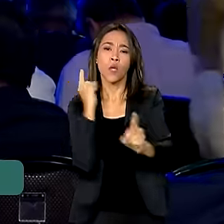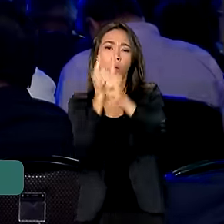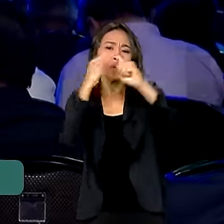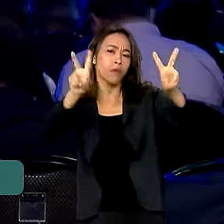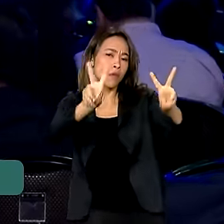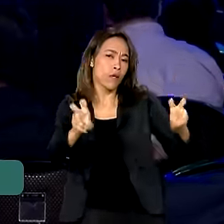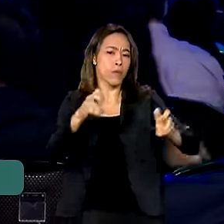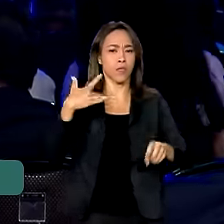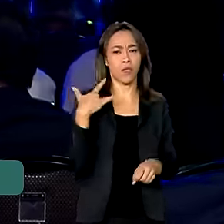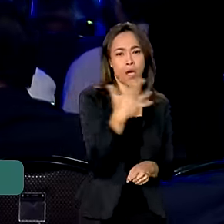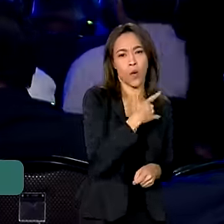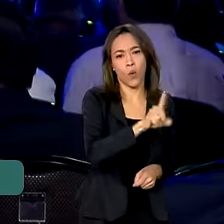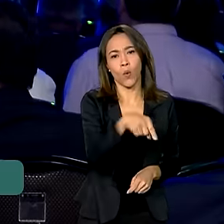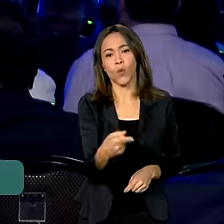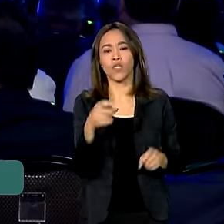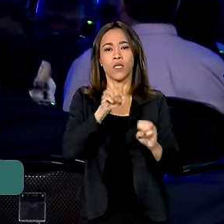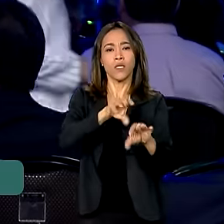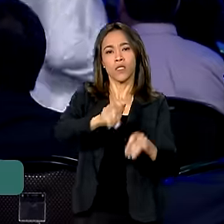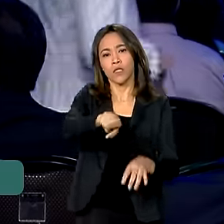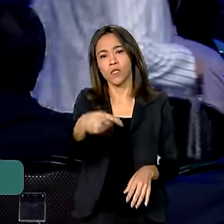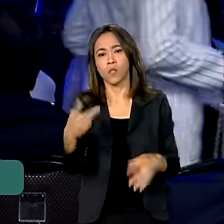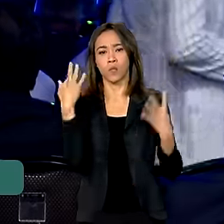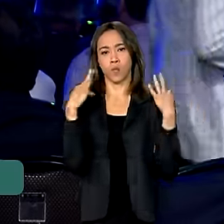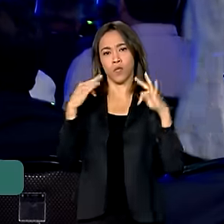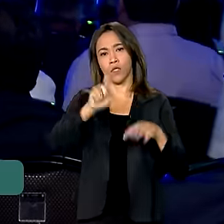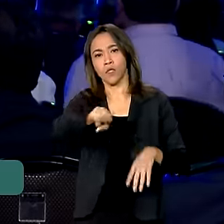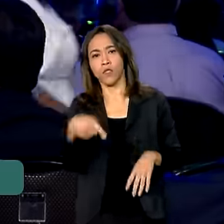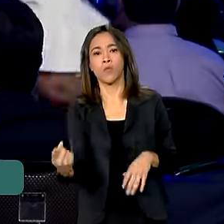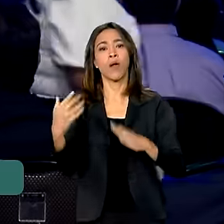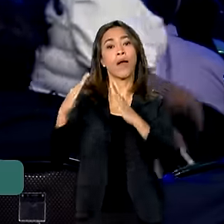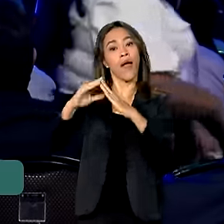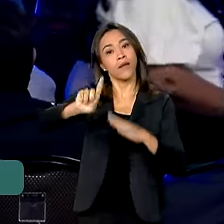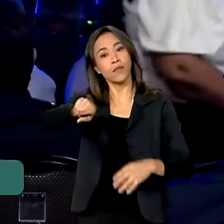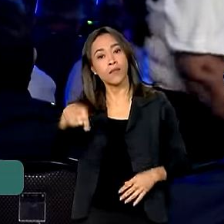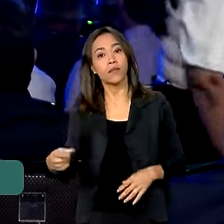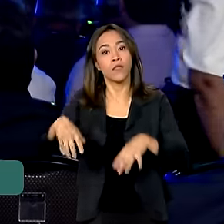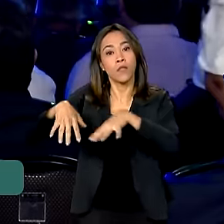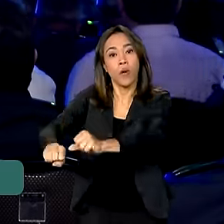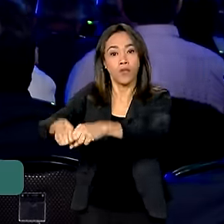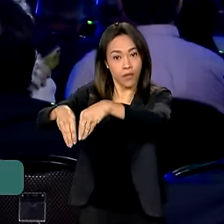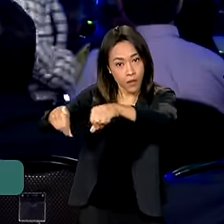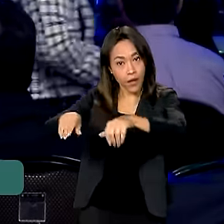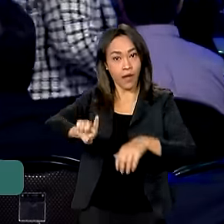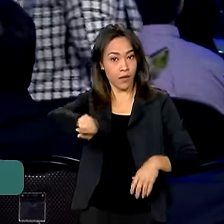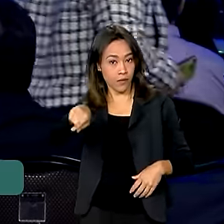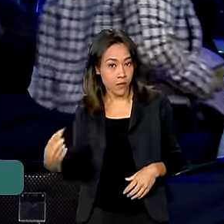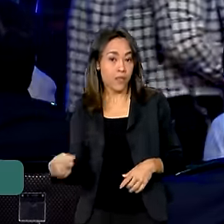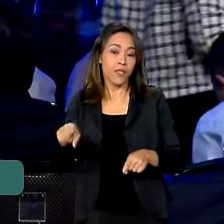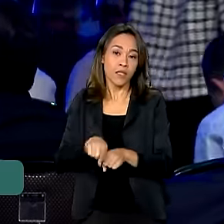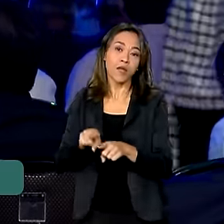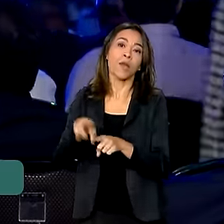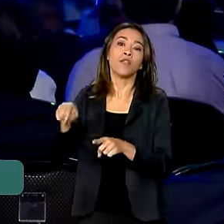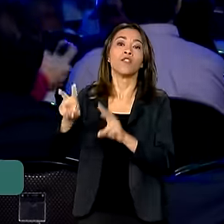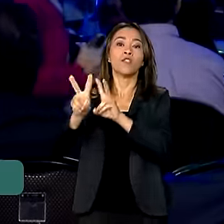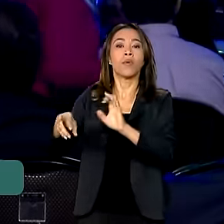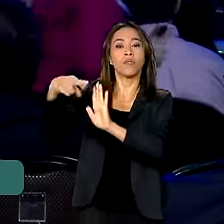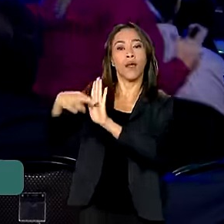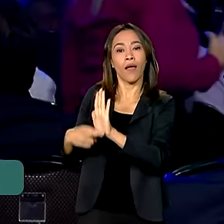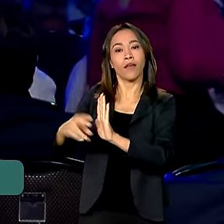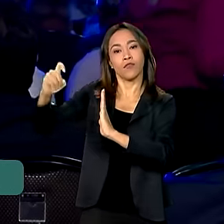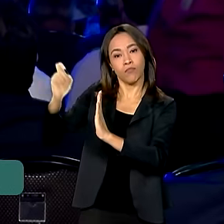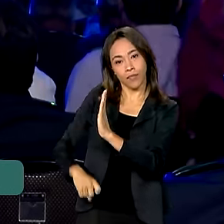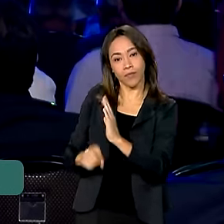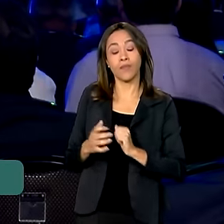saúde, educação, turismo, habitação e regularização fundiária e também a reforma tributária. Devem